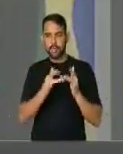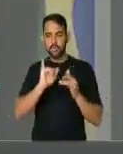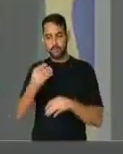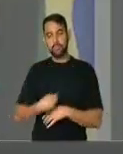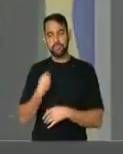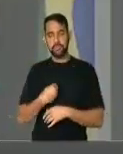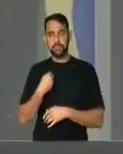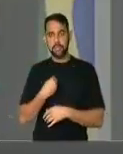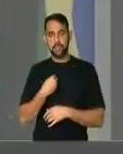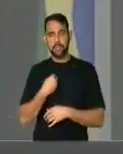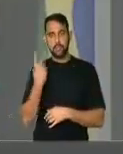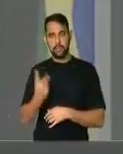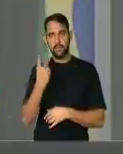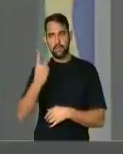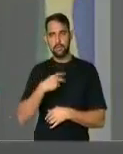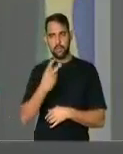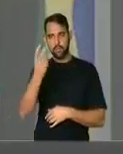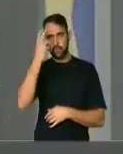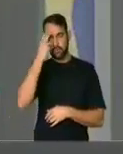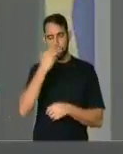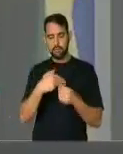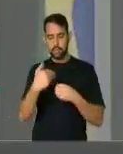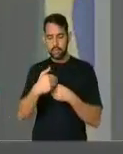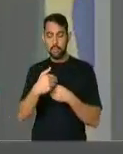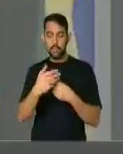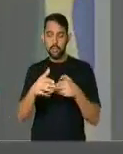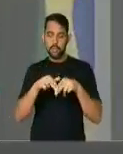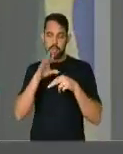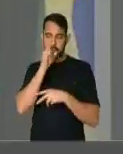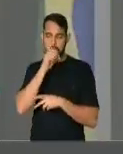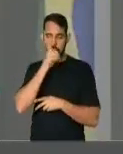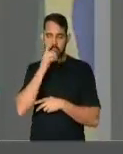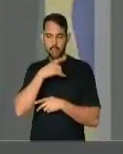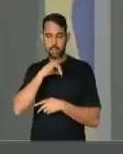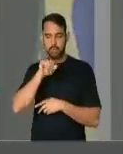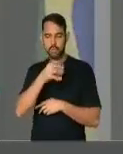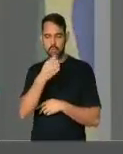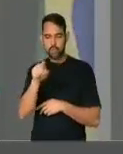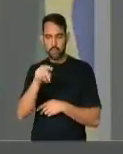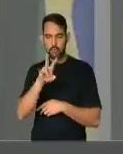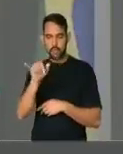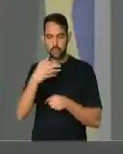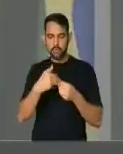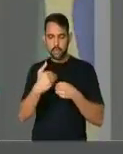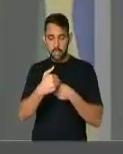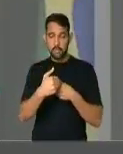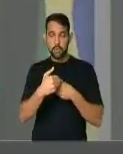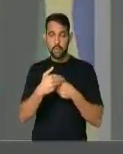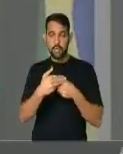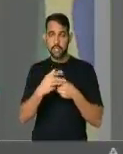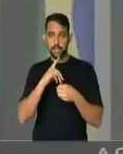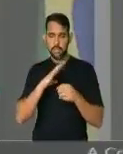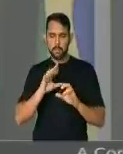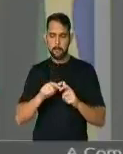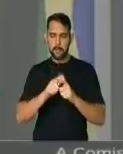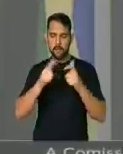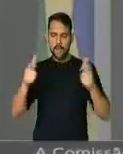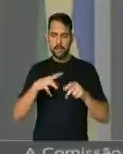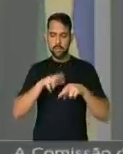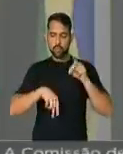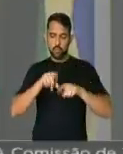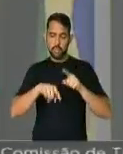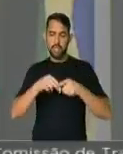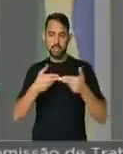oportunidades e de valorização da cultura regional. Então, neste final de semana, em São João de Viçosa, Venda Nova do Imigrante, a nossa maior festa